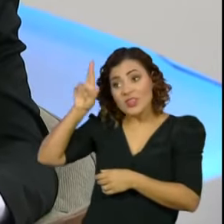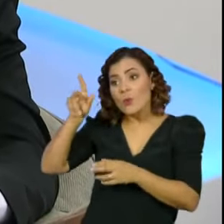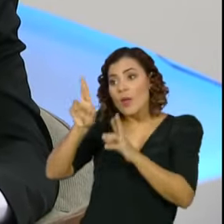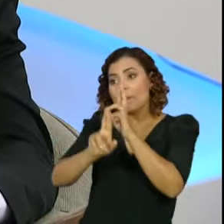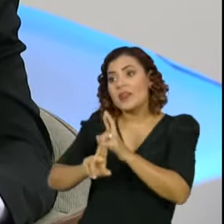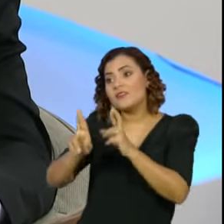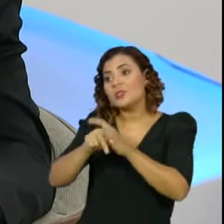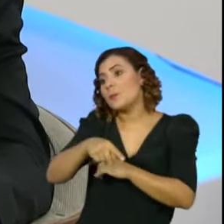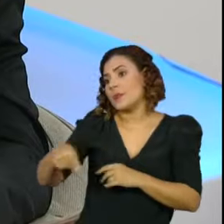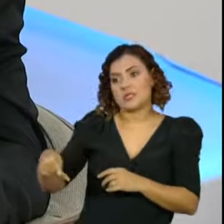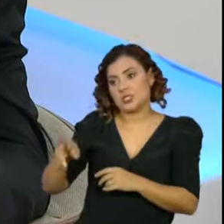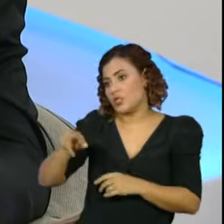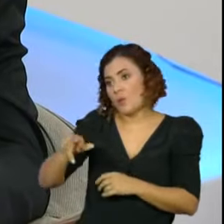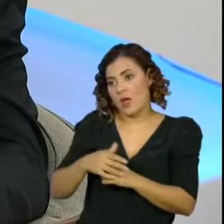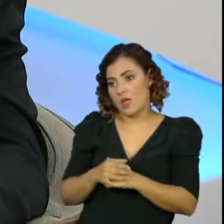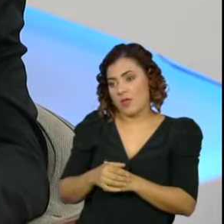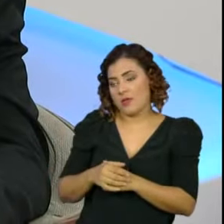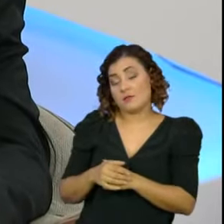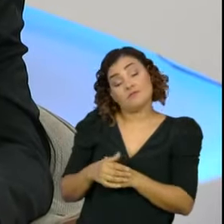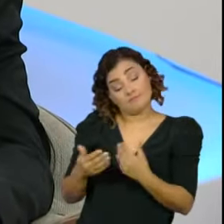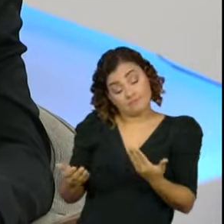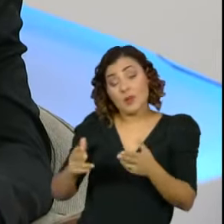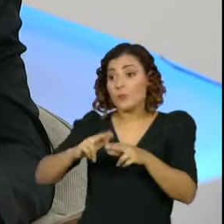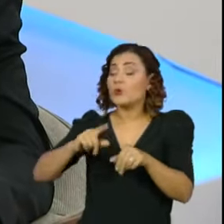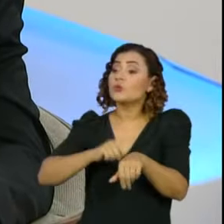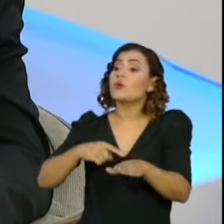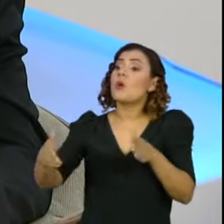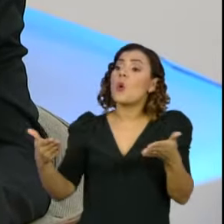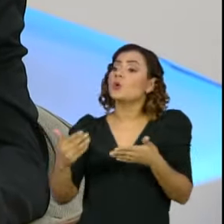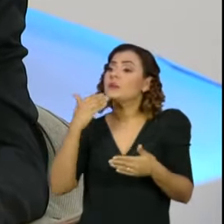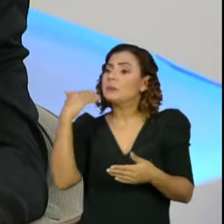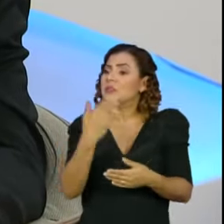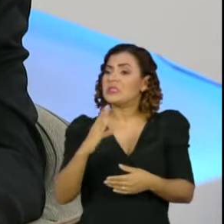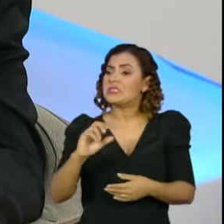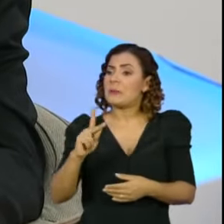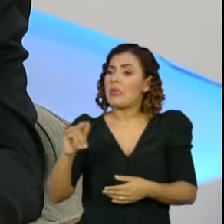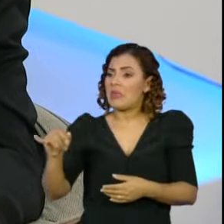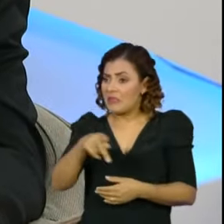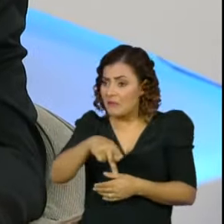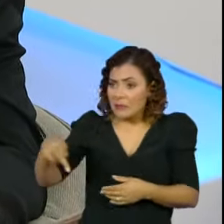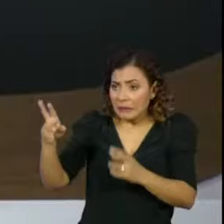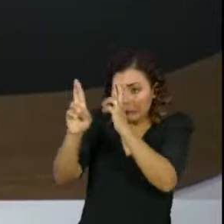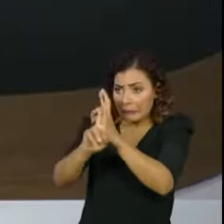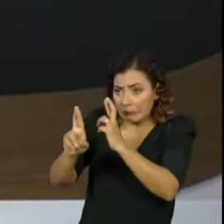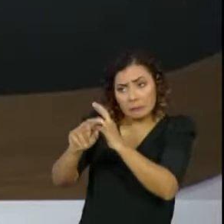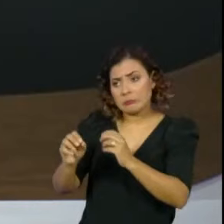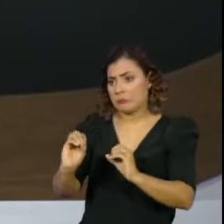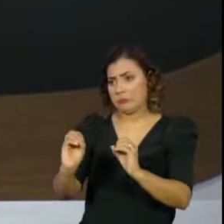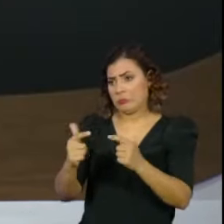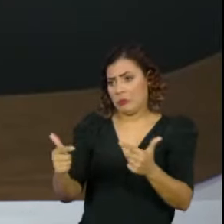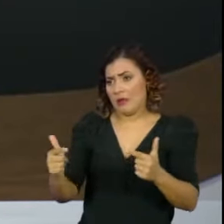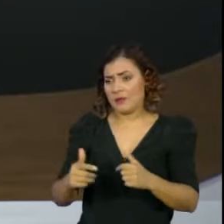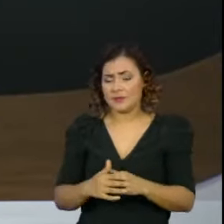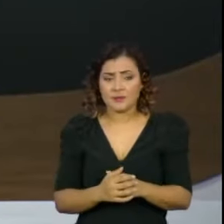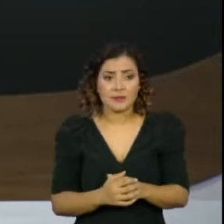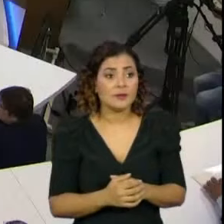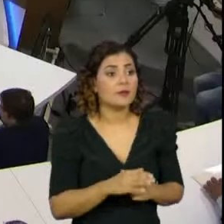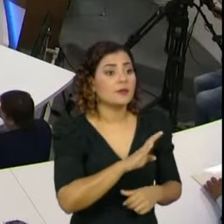investigar o presidente da República, de modo que sequer há, nesse momento, um requerimento de CPI para investigar o presidente da República. Certo. Edilene, por favor.